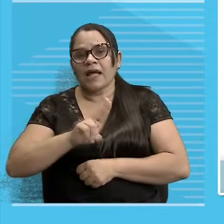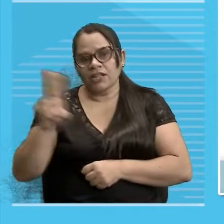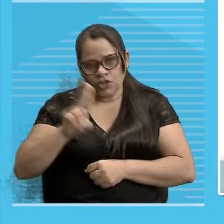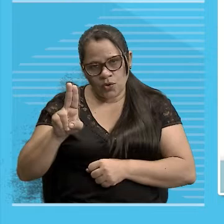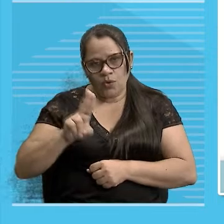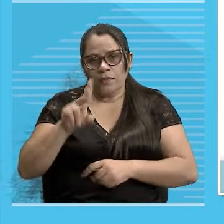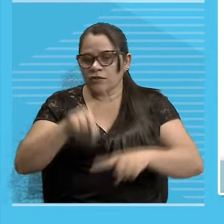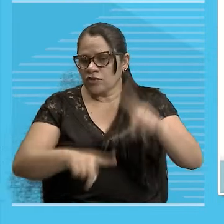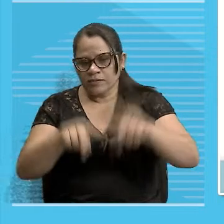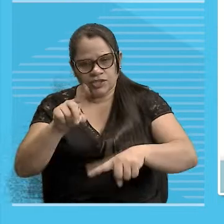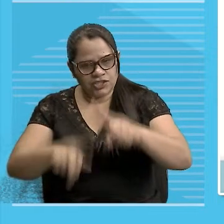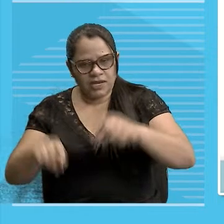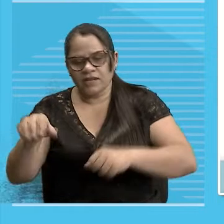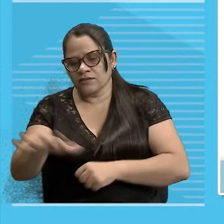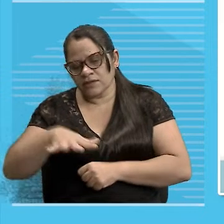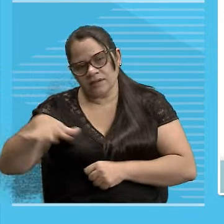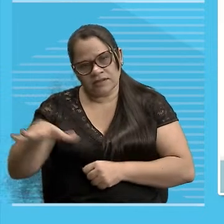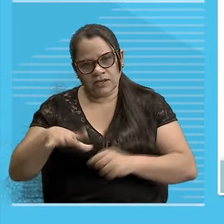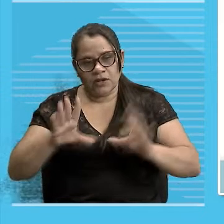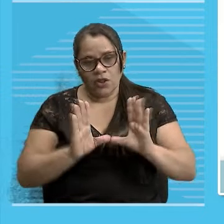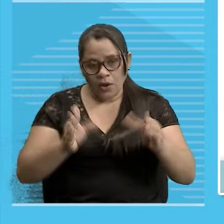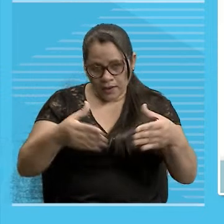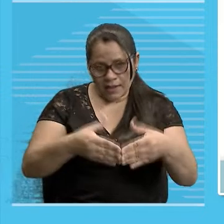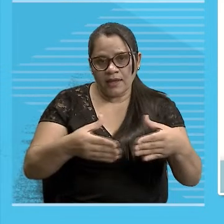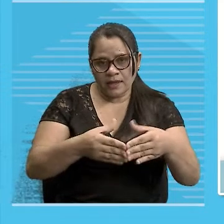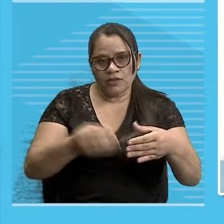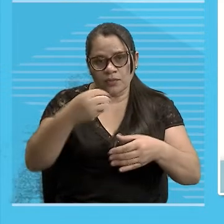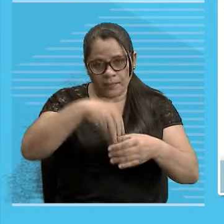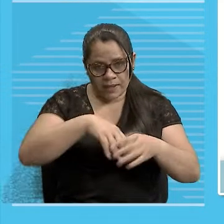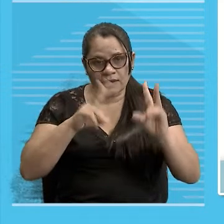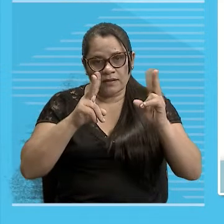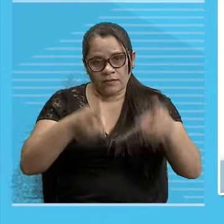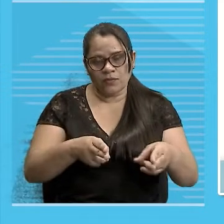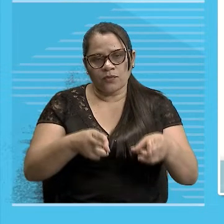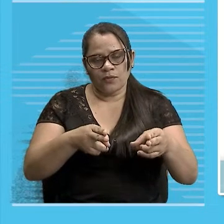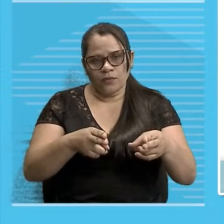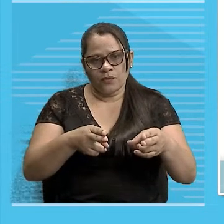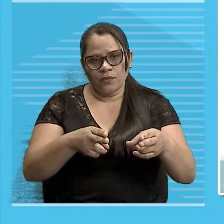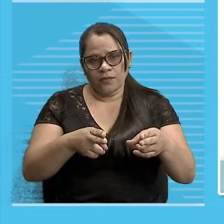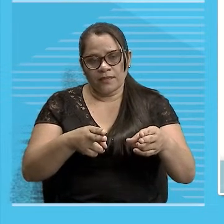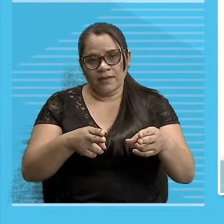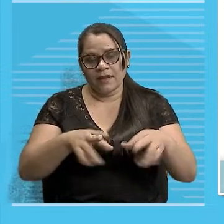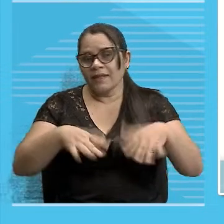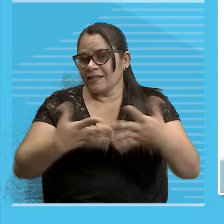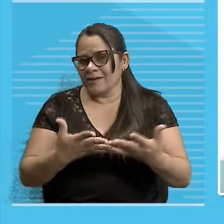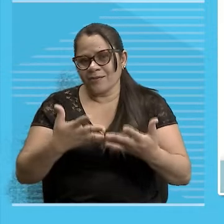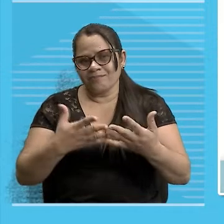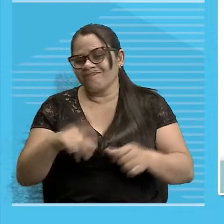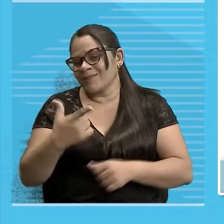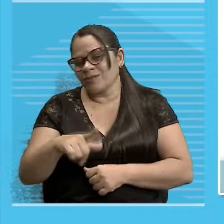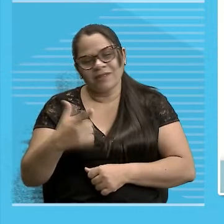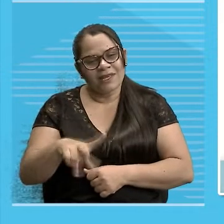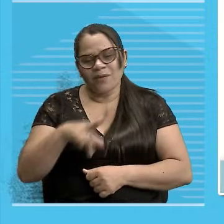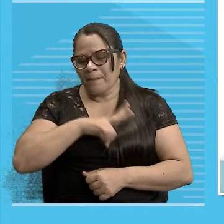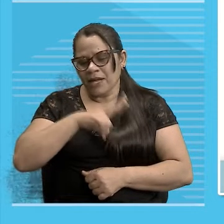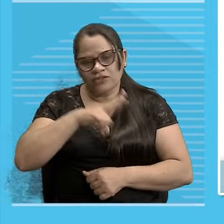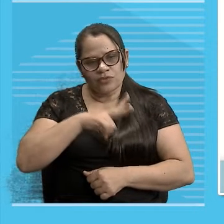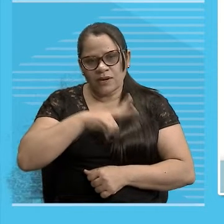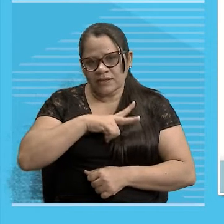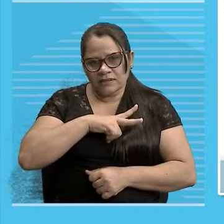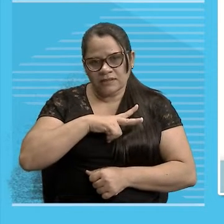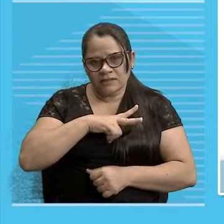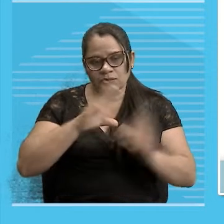Genérica Seres que pertencem a mesma espécie Então a gente não tem uma particularização Em se tratando do